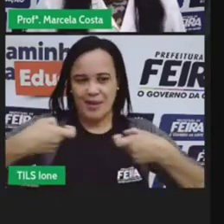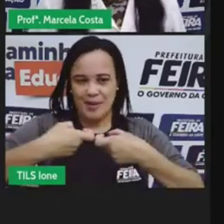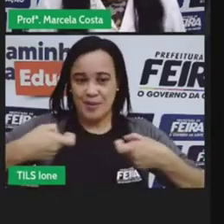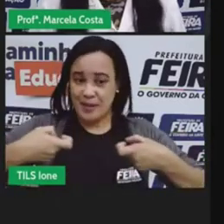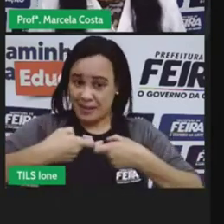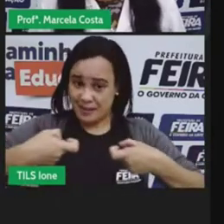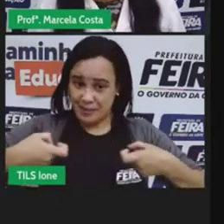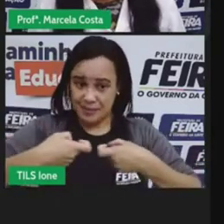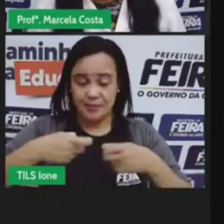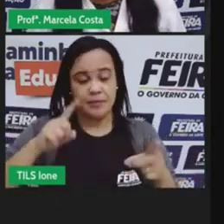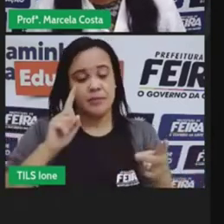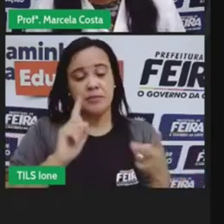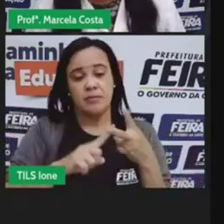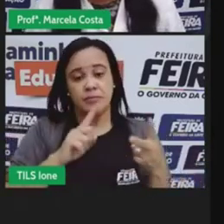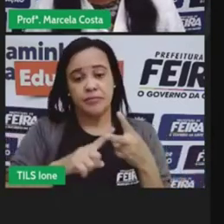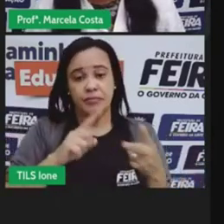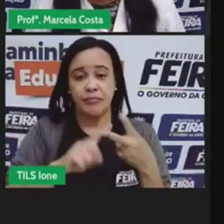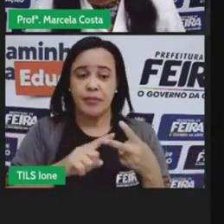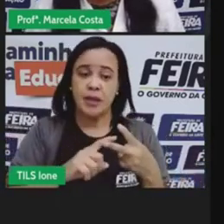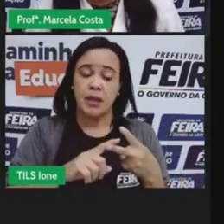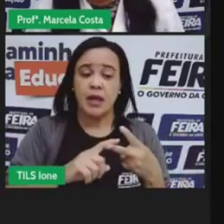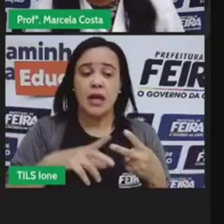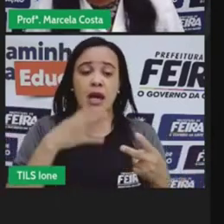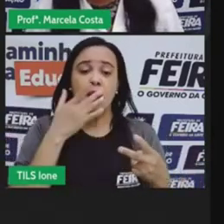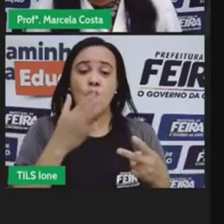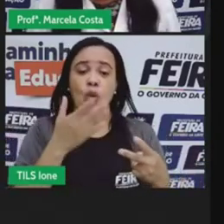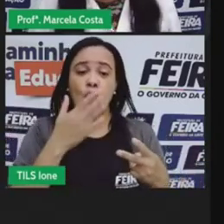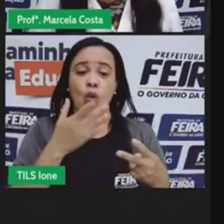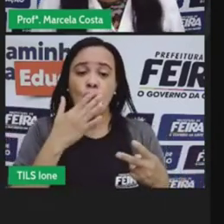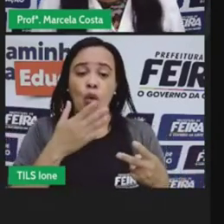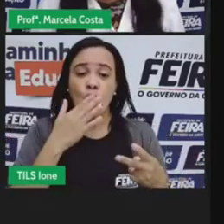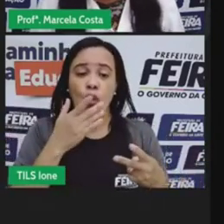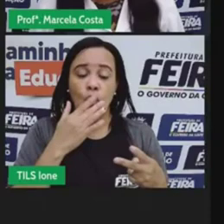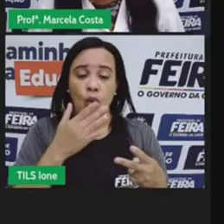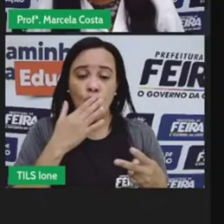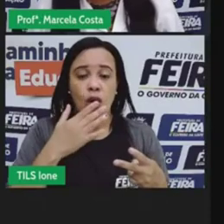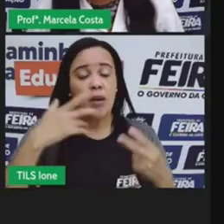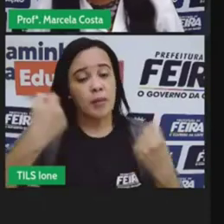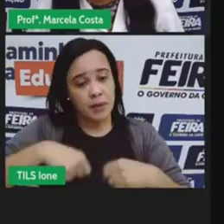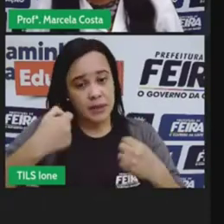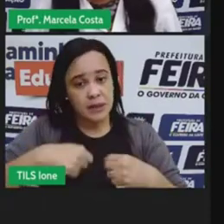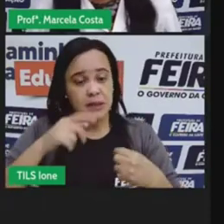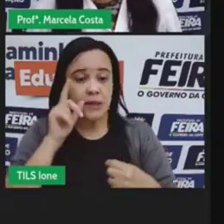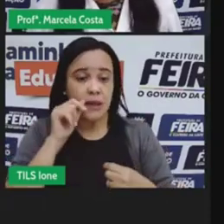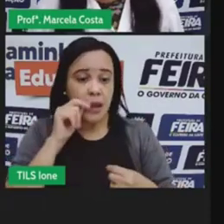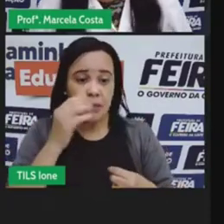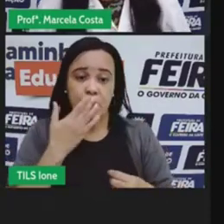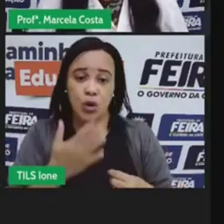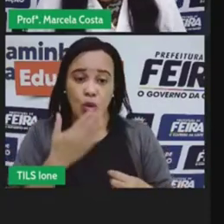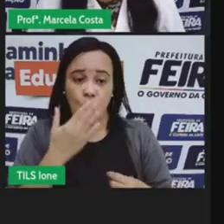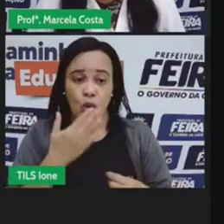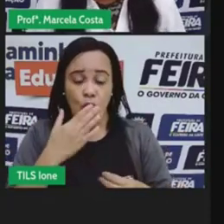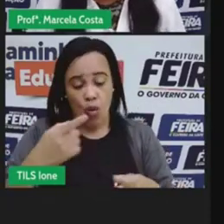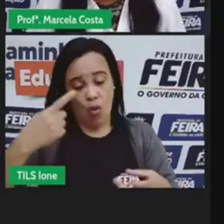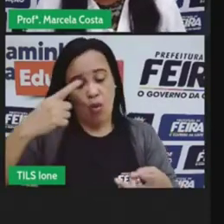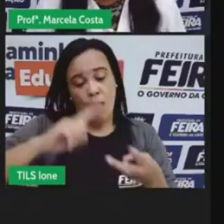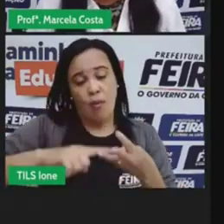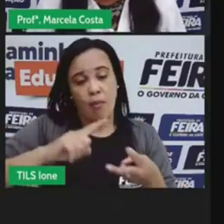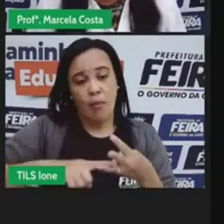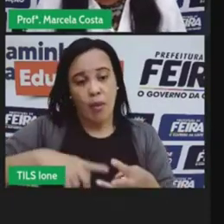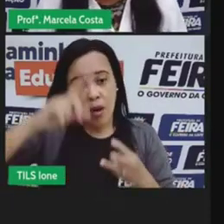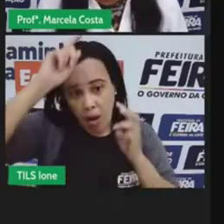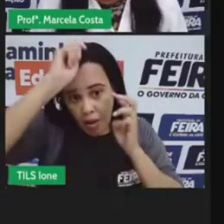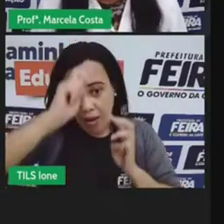uma caixa de lápis de cor um boné novo e uma caixa de tinta